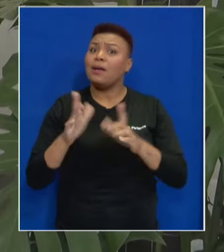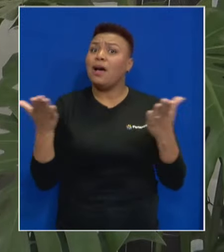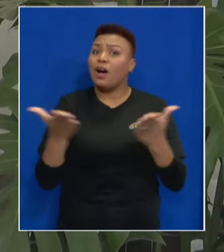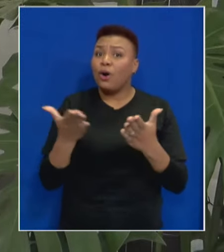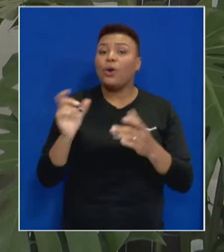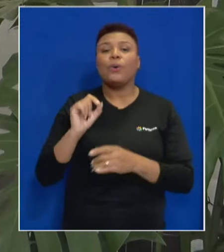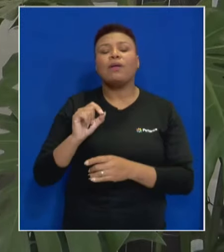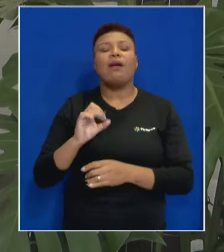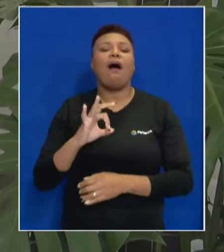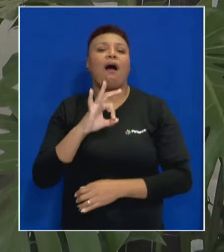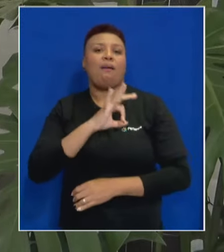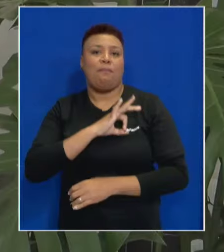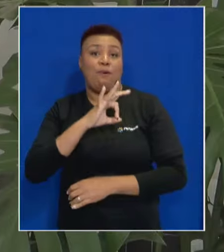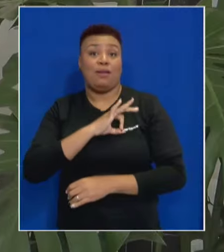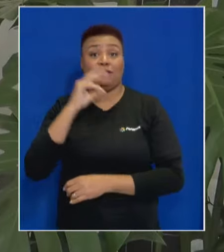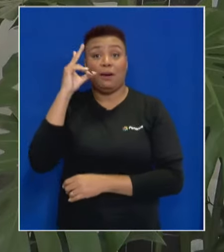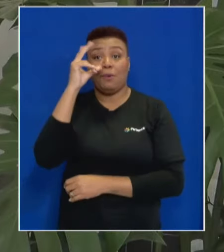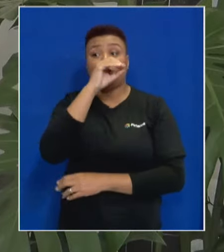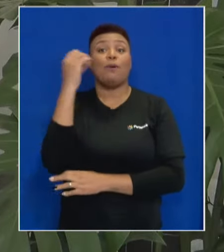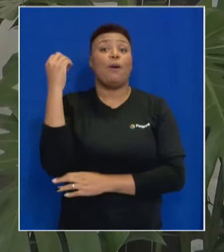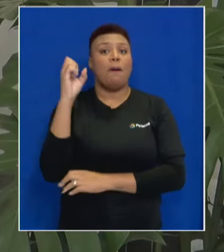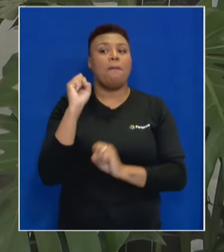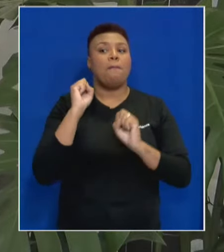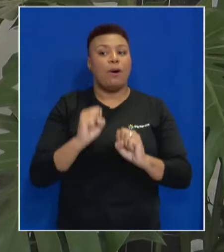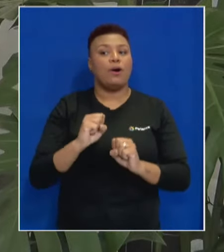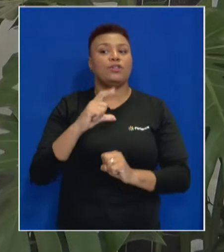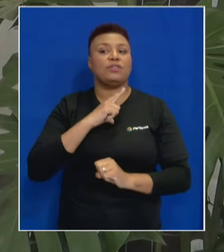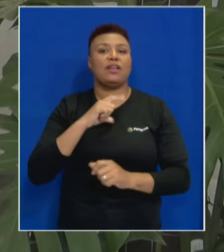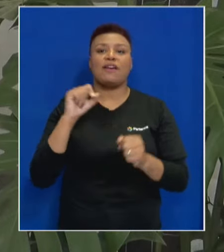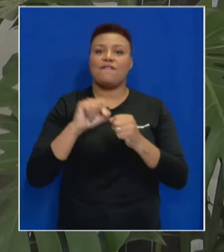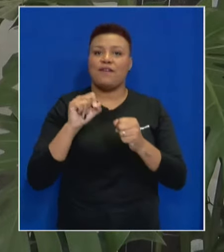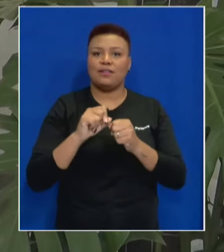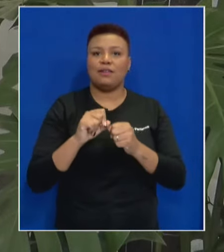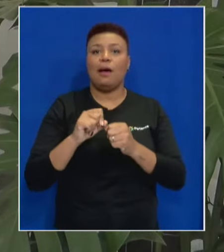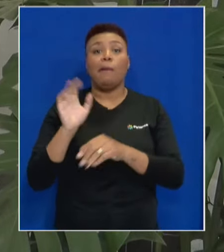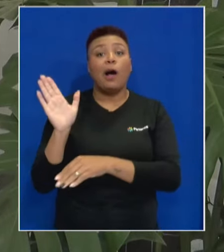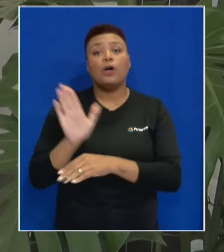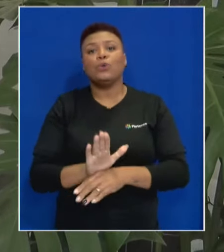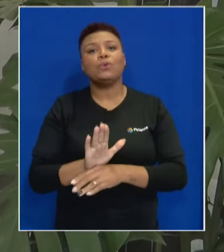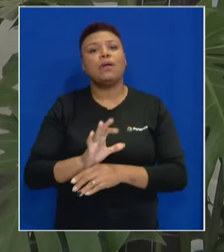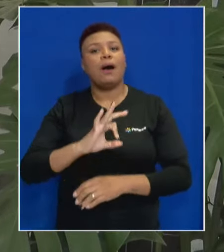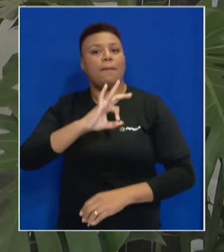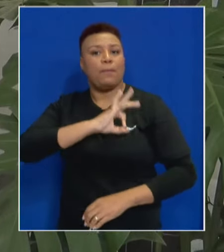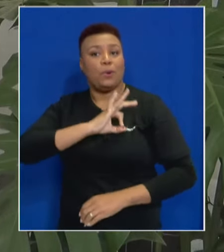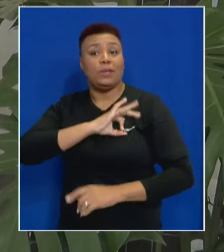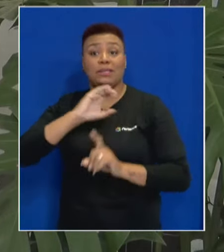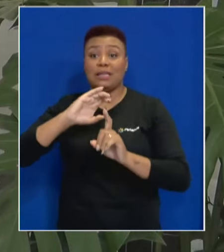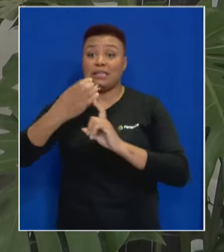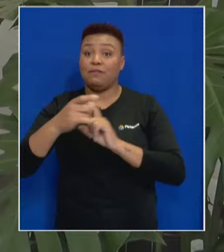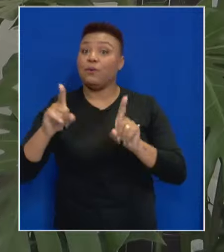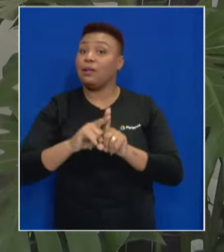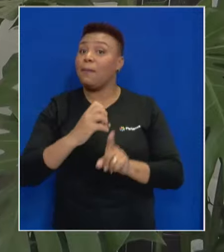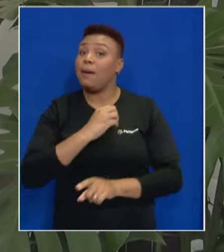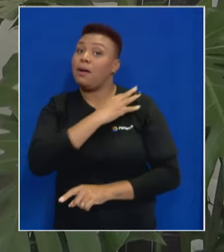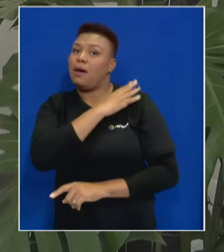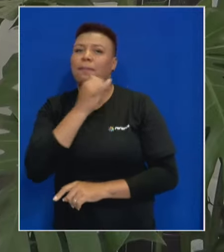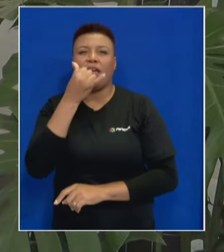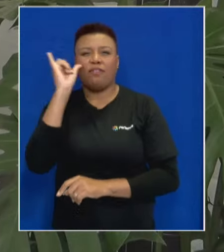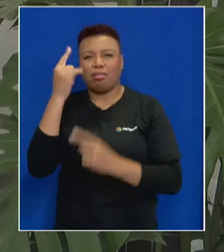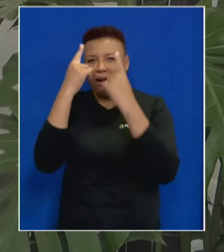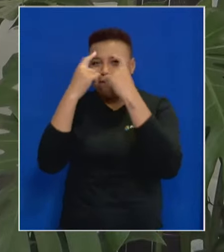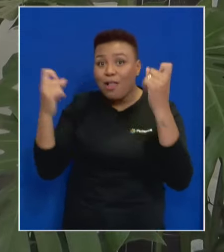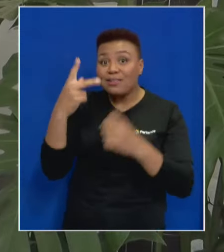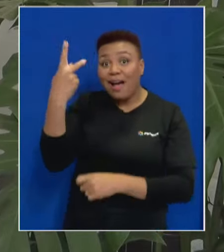o que a Guarda Municipal de Porto Alegre pode e deve fazer para ajudar as polícias civil e militar no combate à